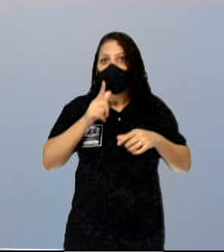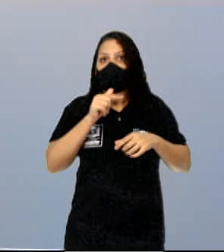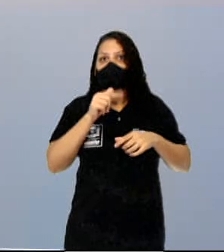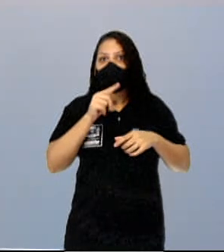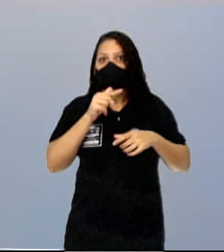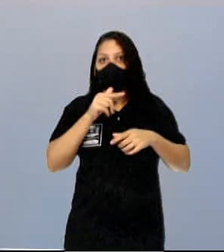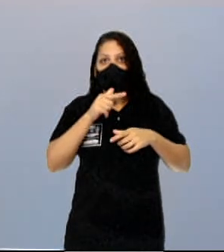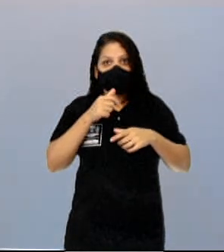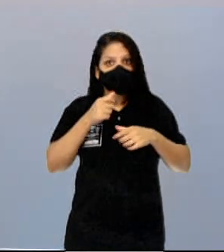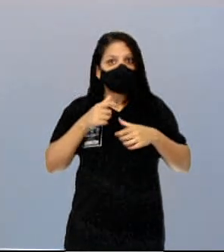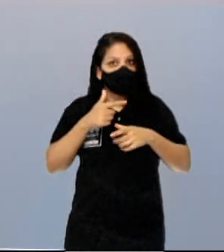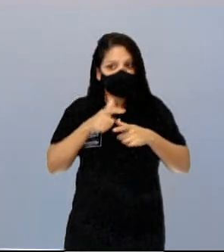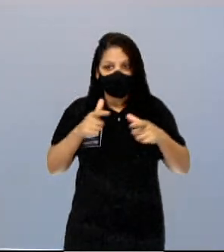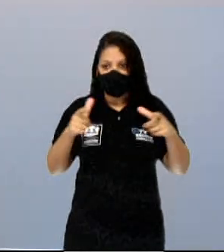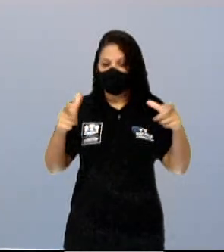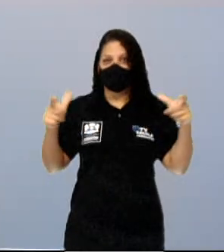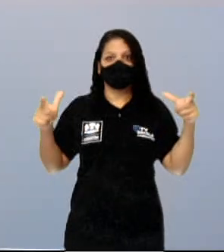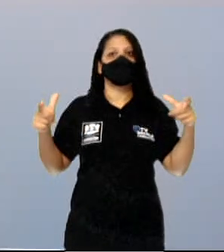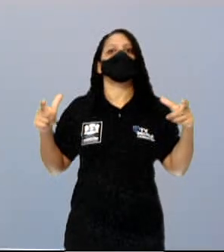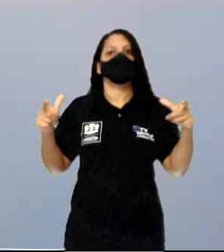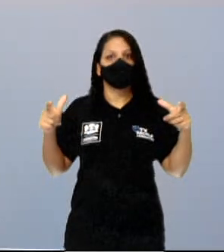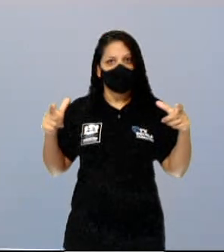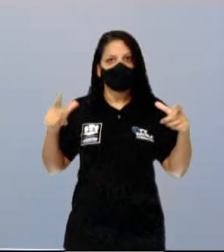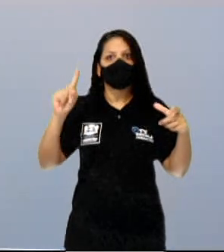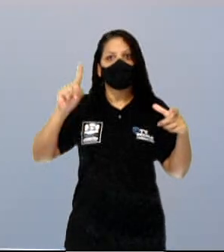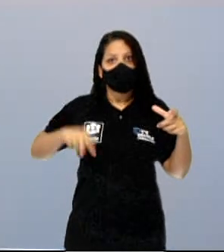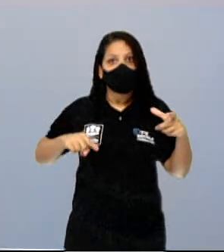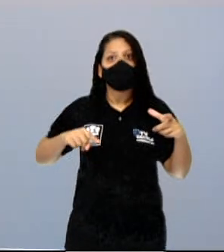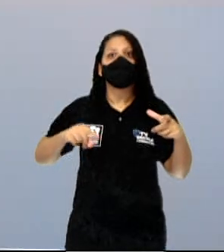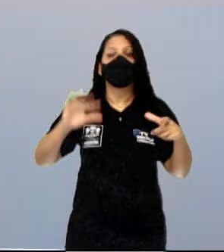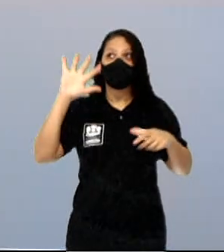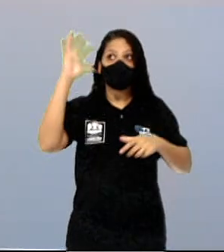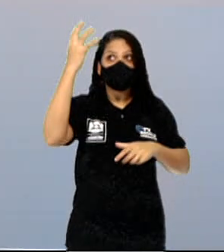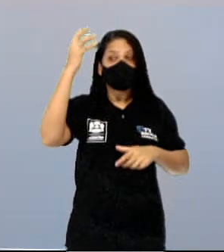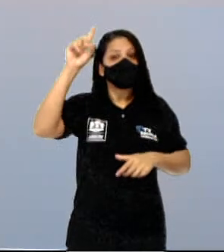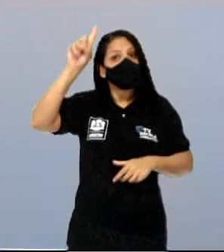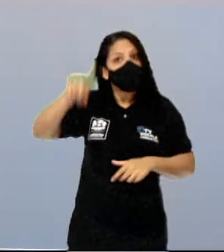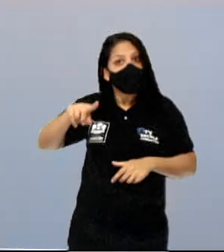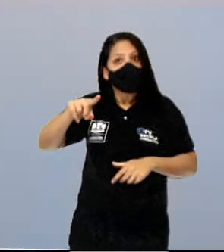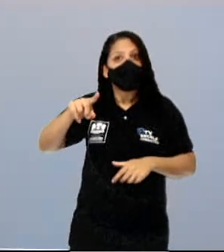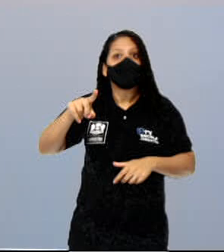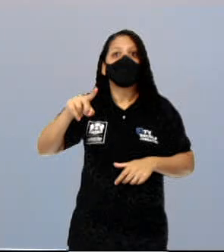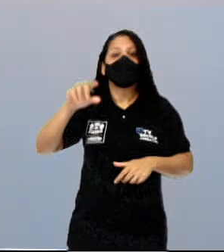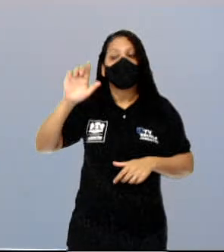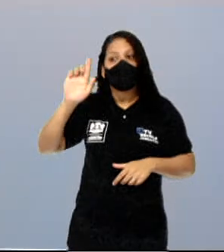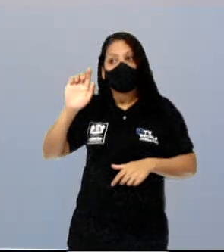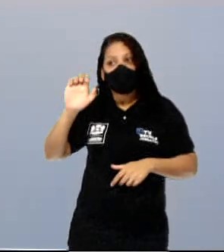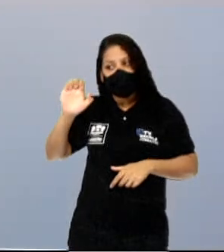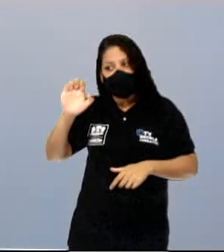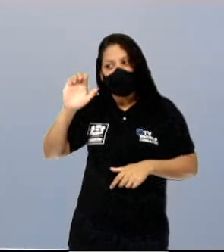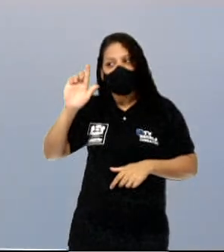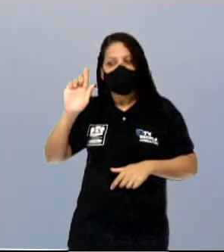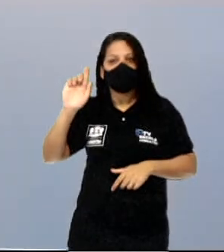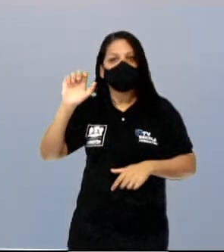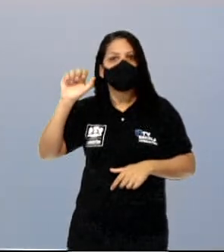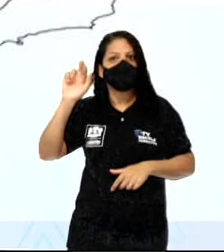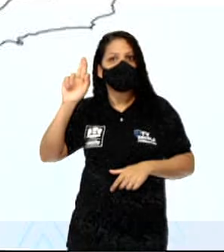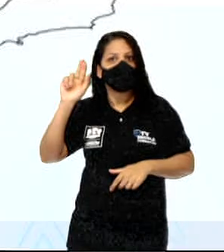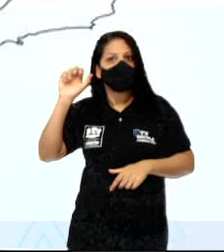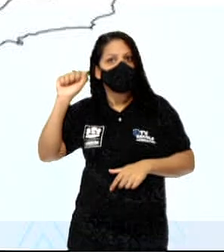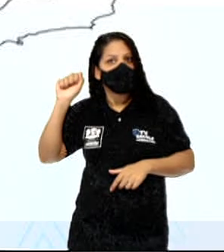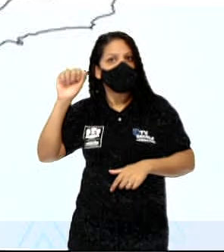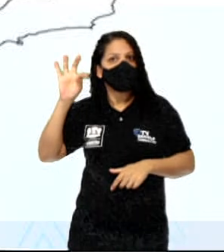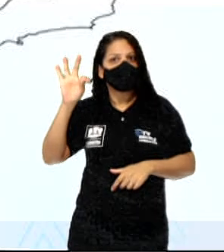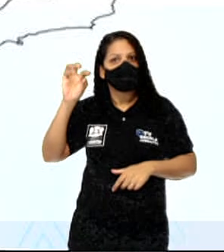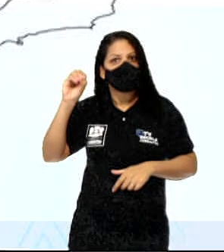Então você vai anotar que o clima da região amazônica é o clima equatorial. Aquela linhazinha que você está vendo na tela,